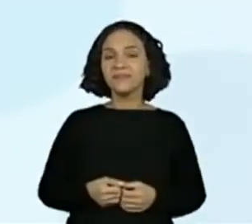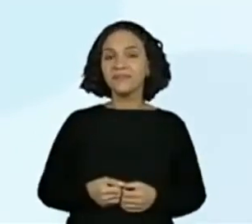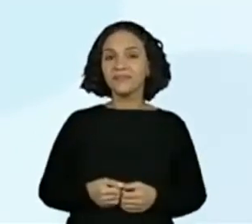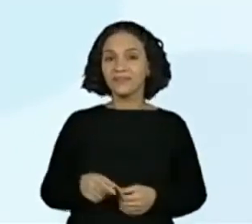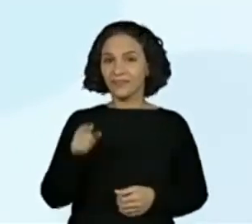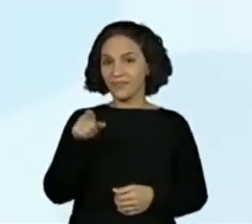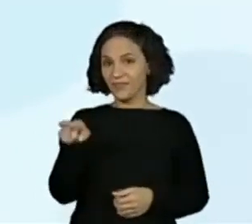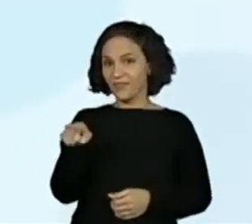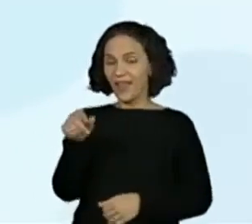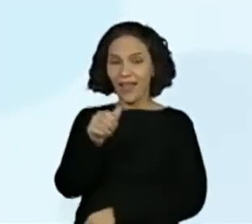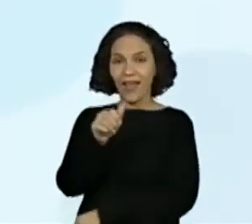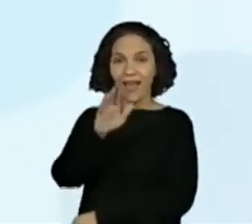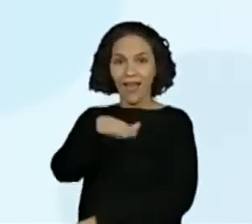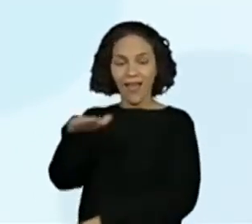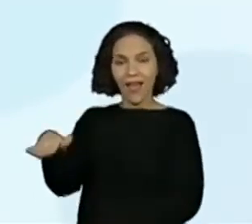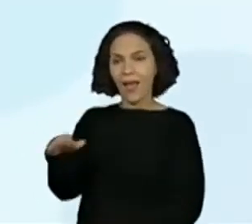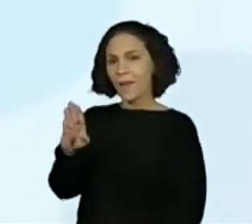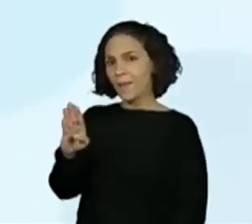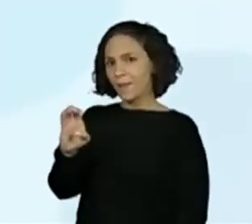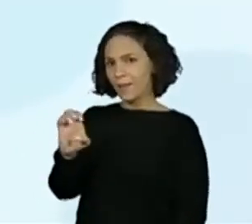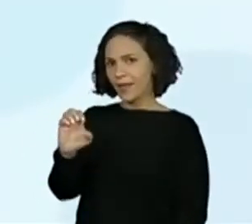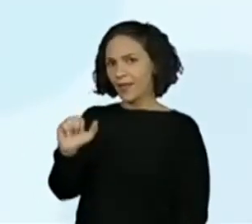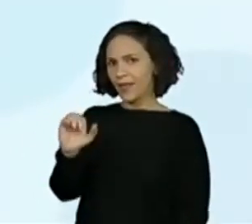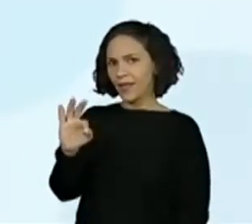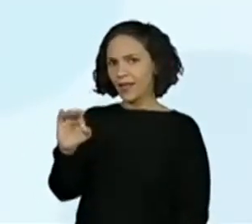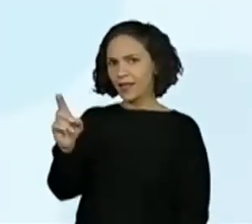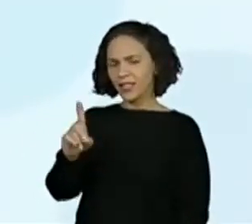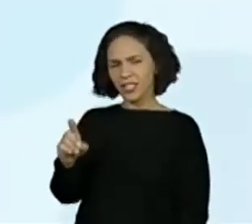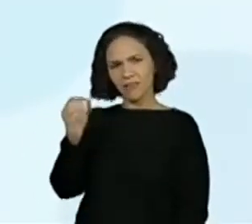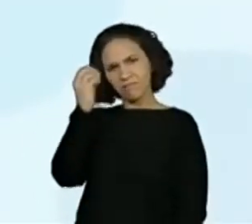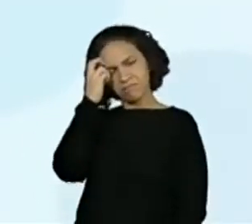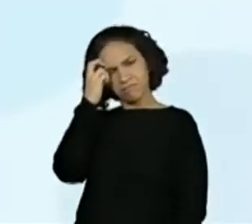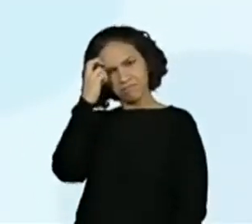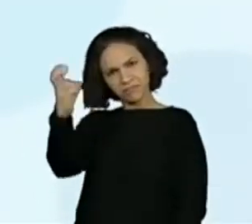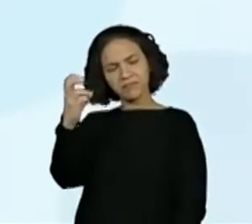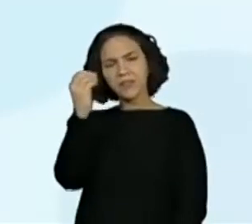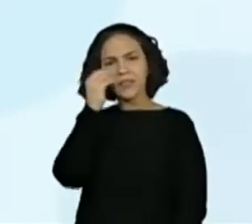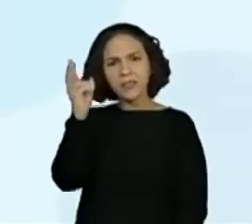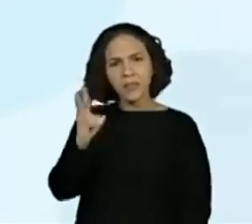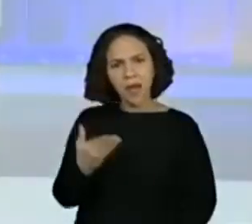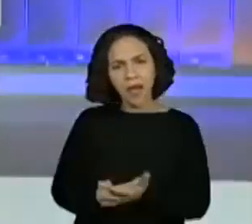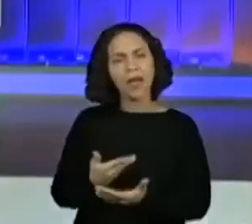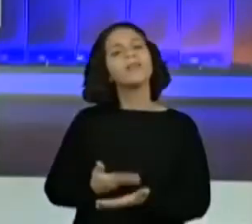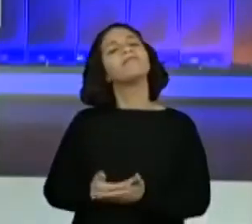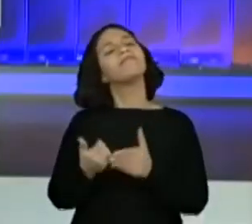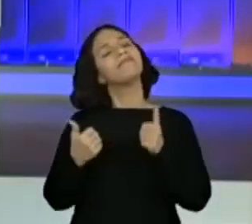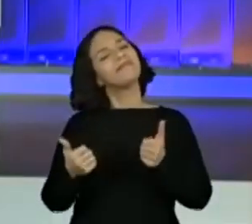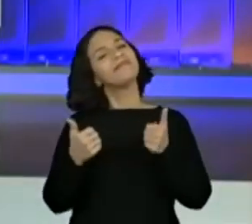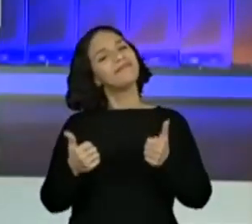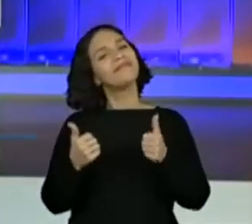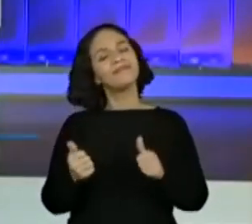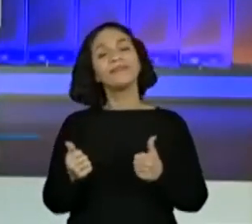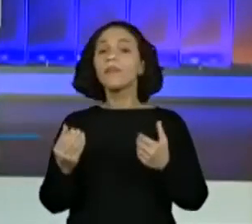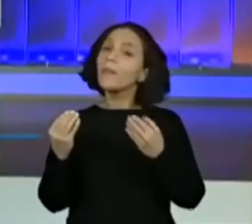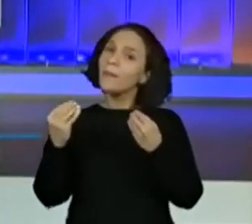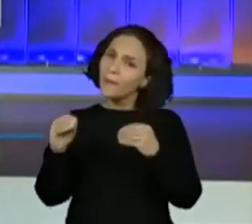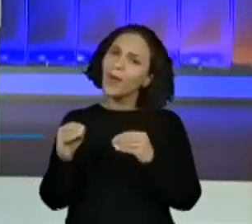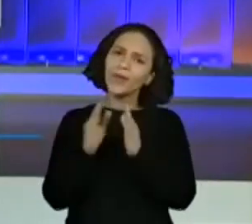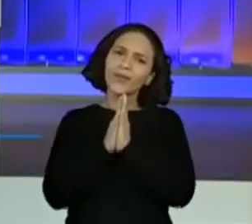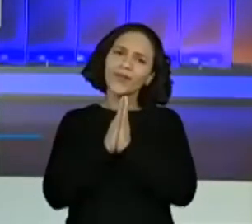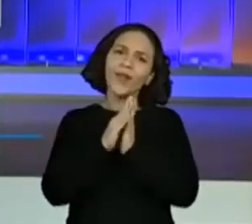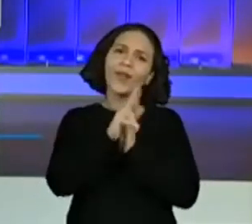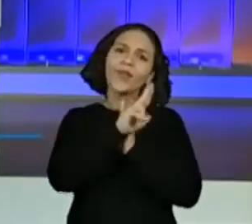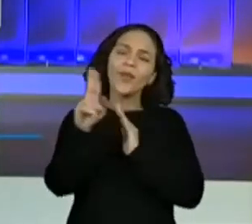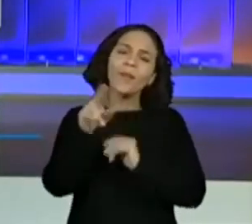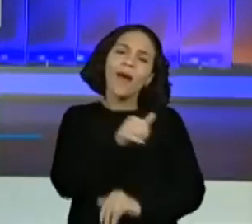Beatriz, a aluna Beatriz está espertíssima na aula. Muito bem. Coloquem o nome dos alunos